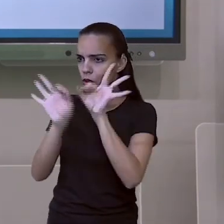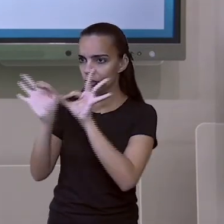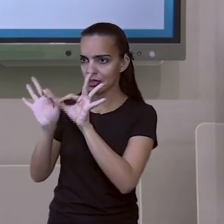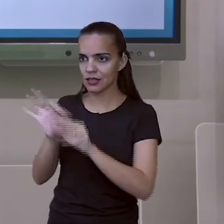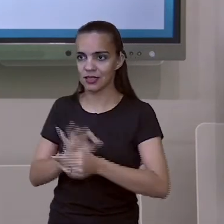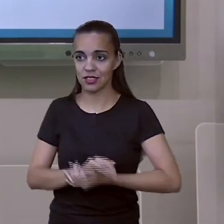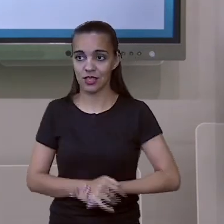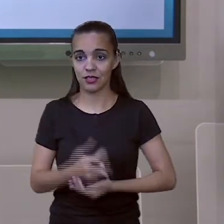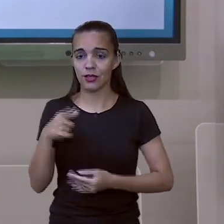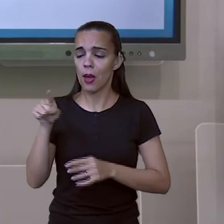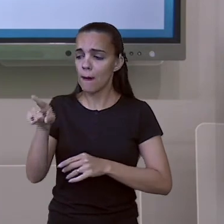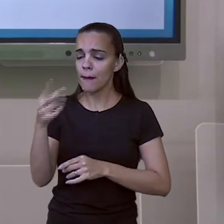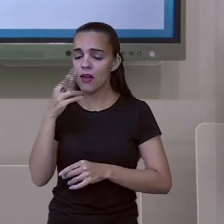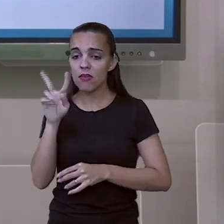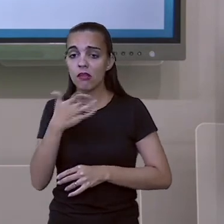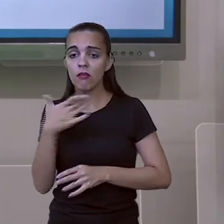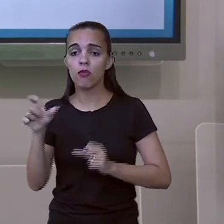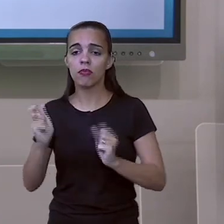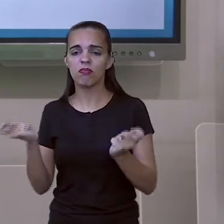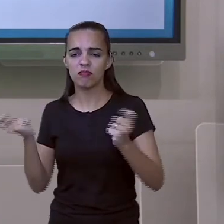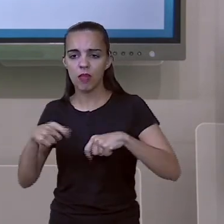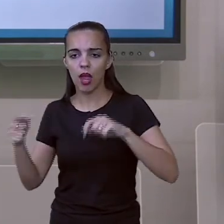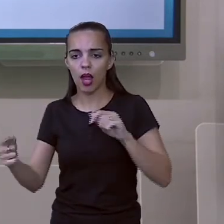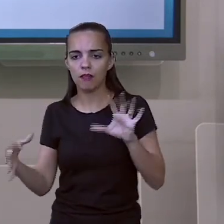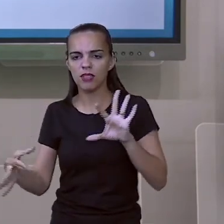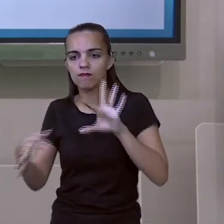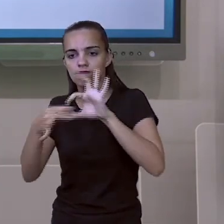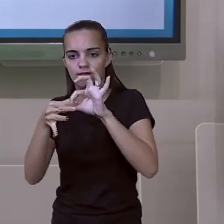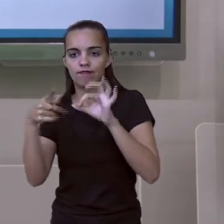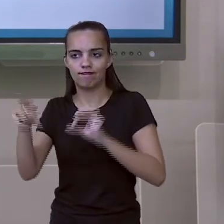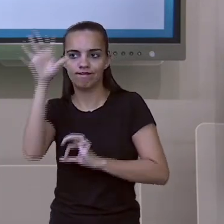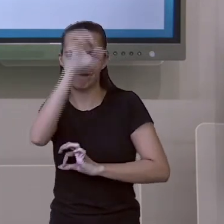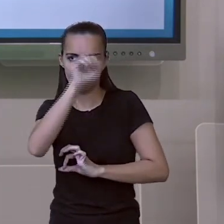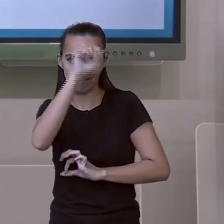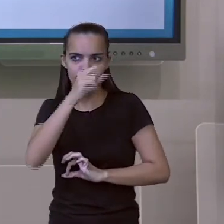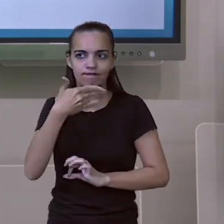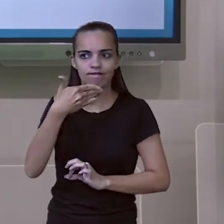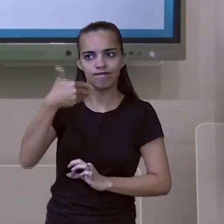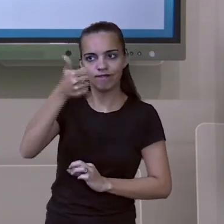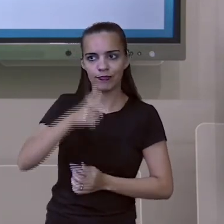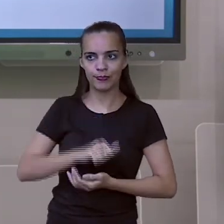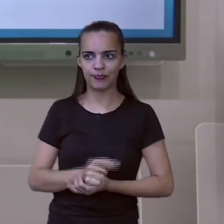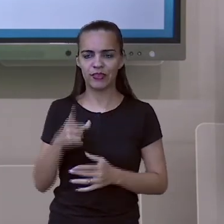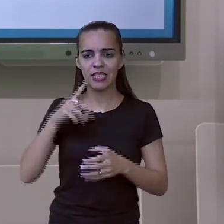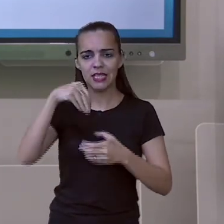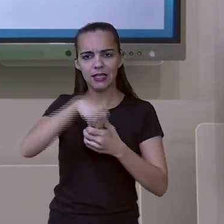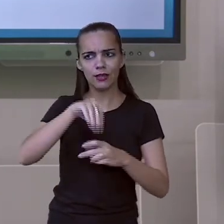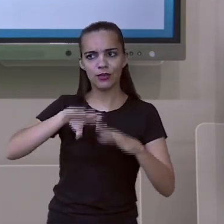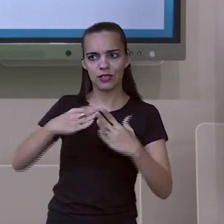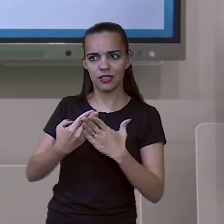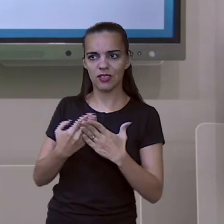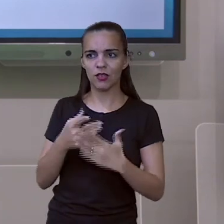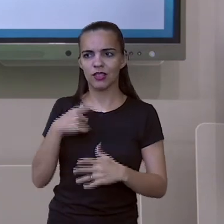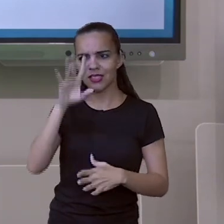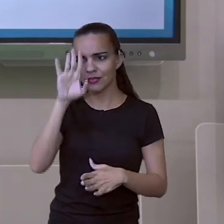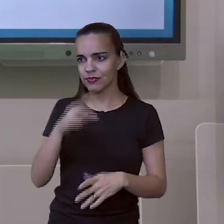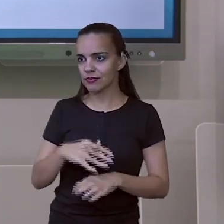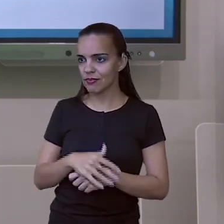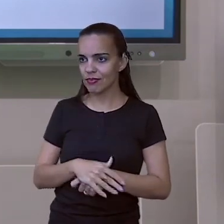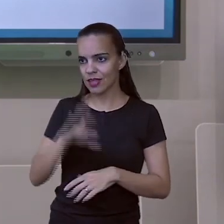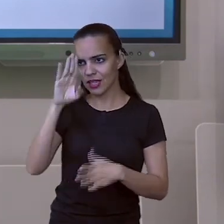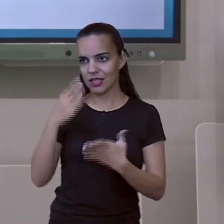para o seu aprendizado. Eu mandei o slide, né, mandei aqui, fiz a nossa aula. Você acredita que eu